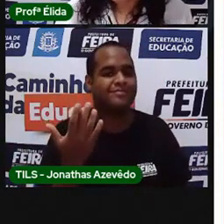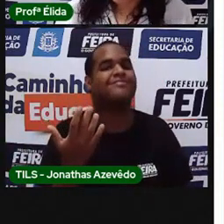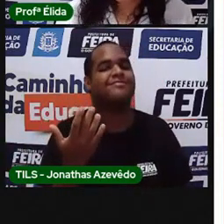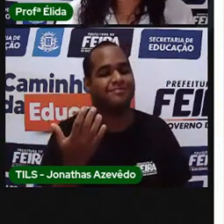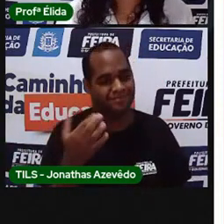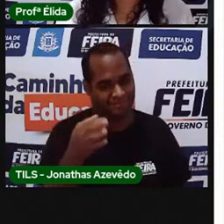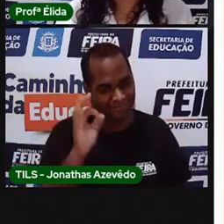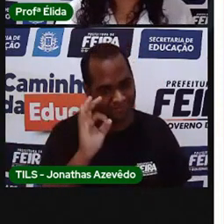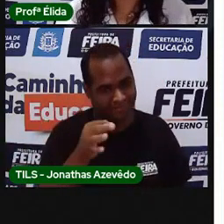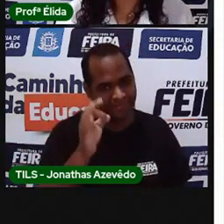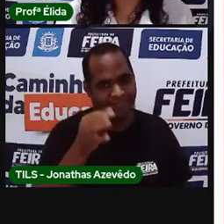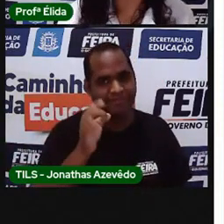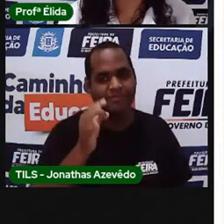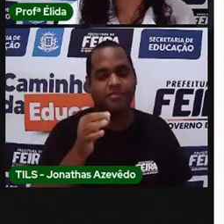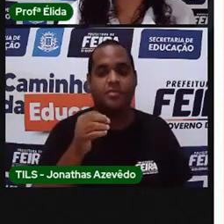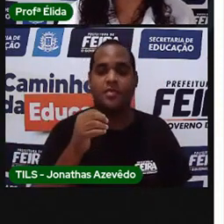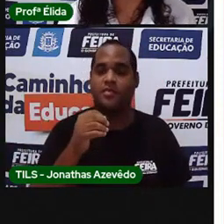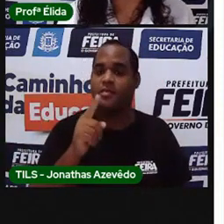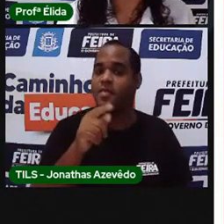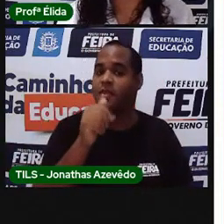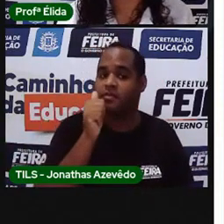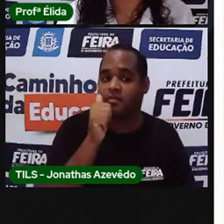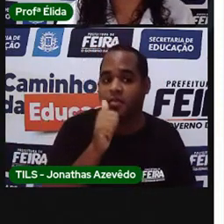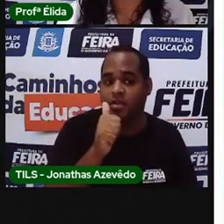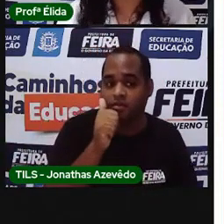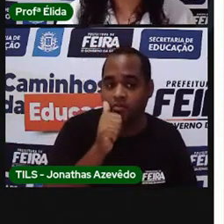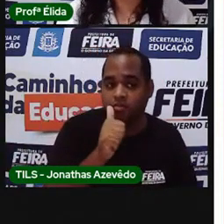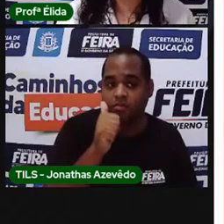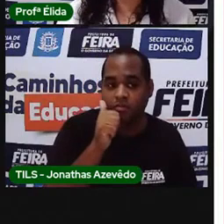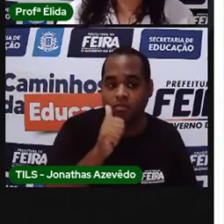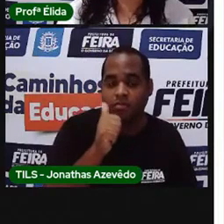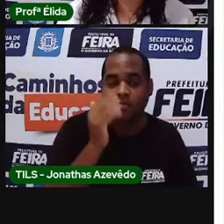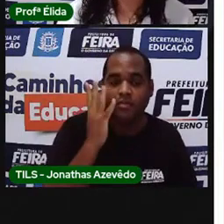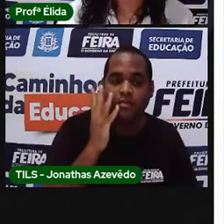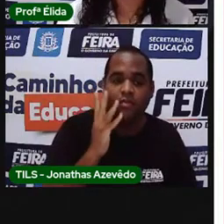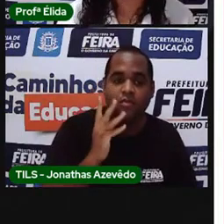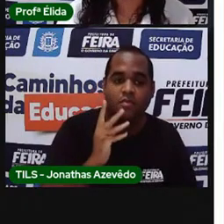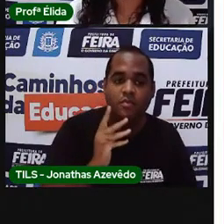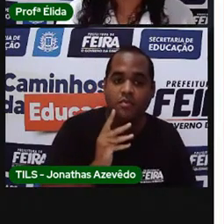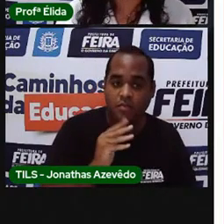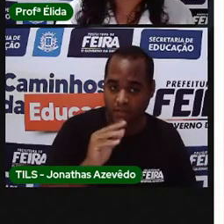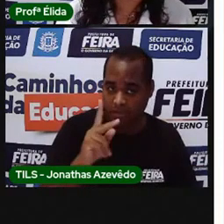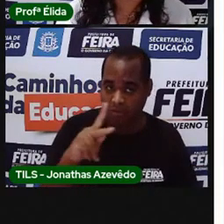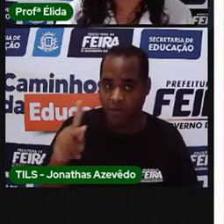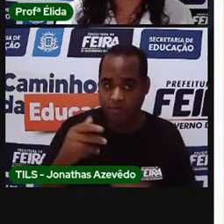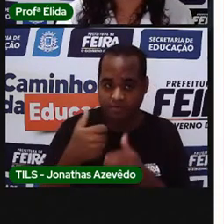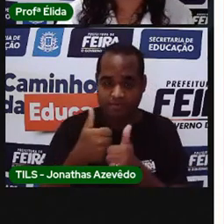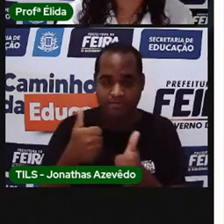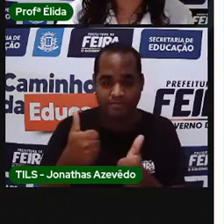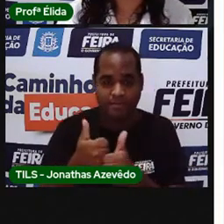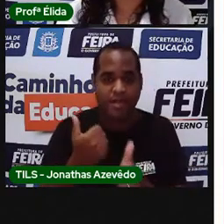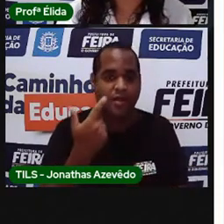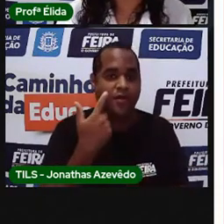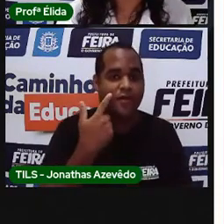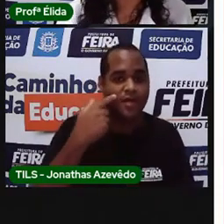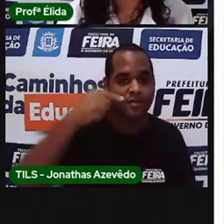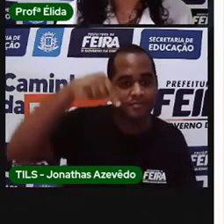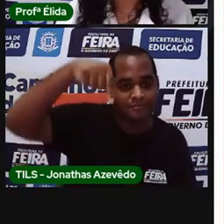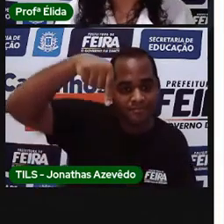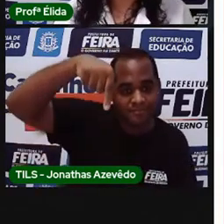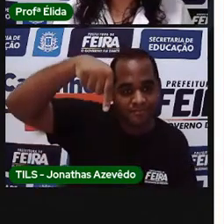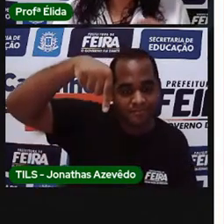Isso mesmo. É uma menina que está pertinho da Pro. Vou sinalizar para você ver.